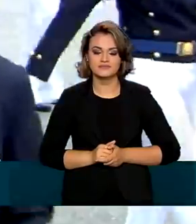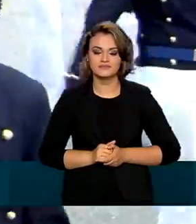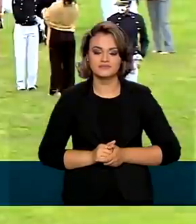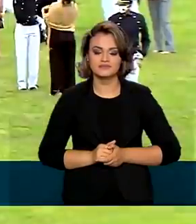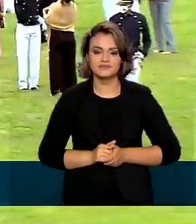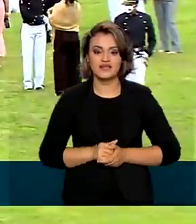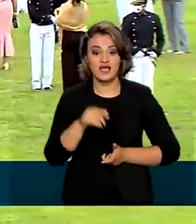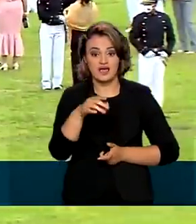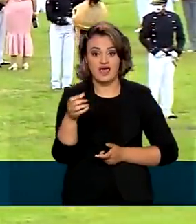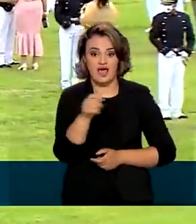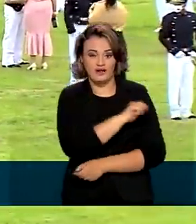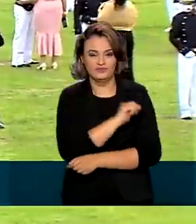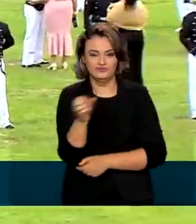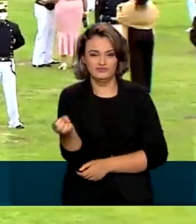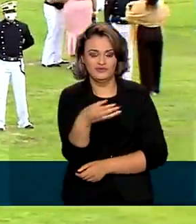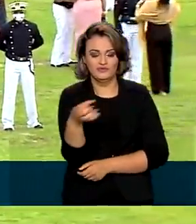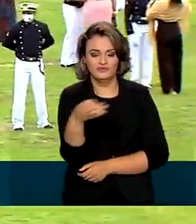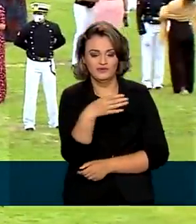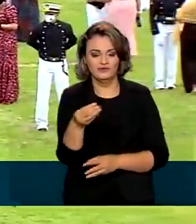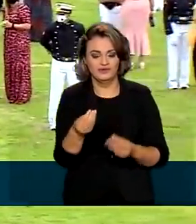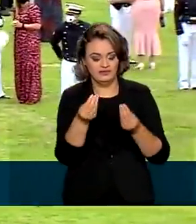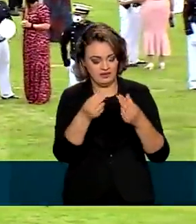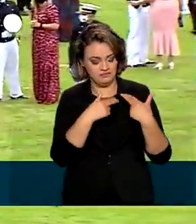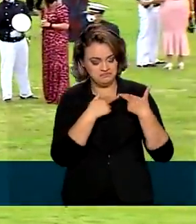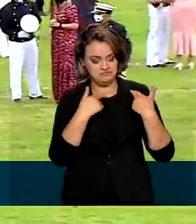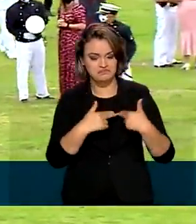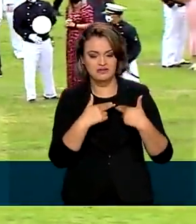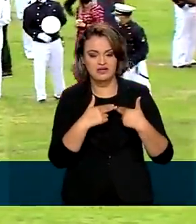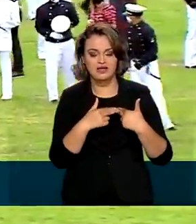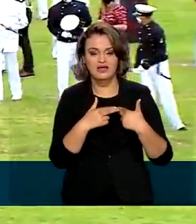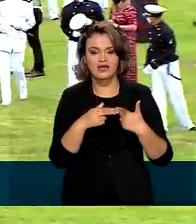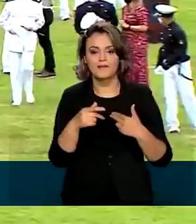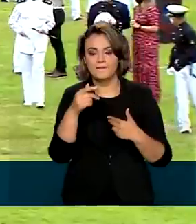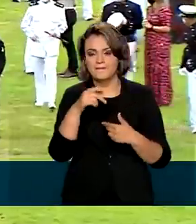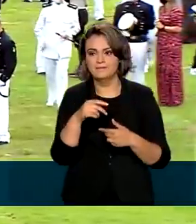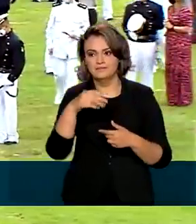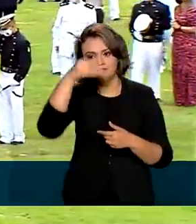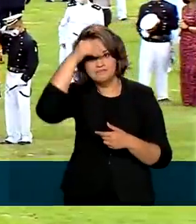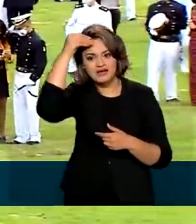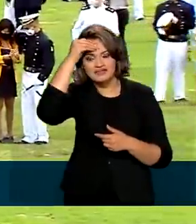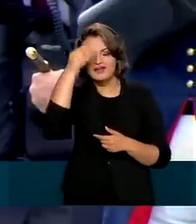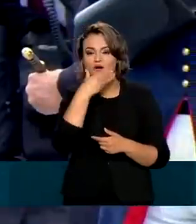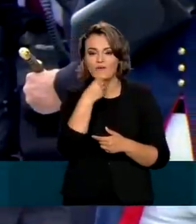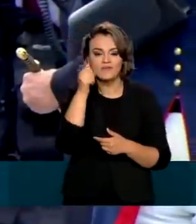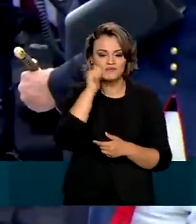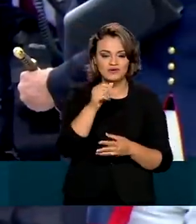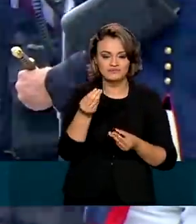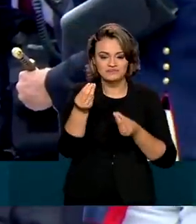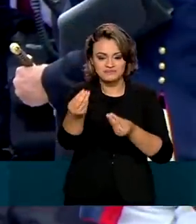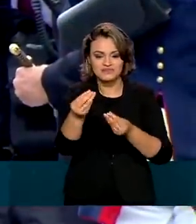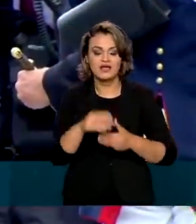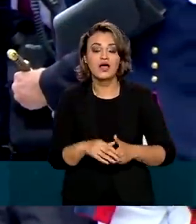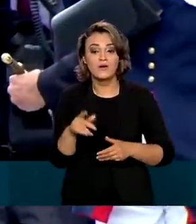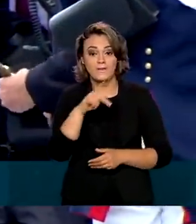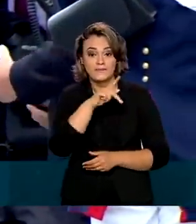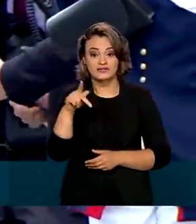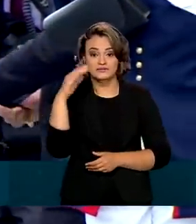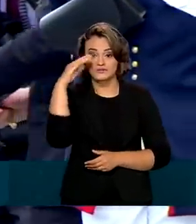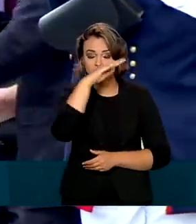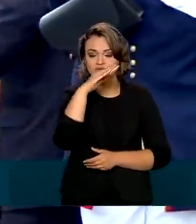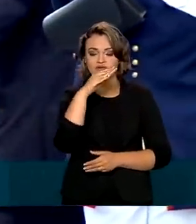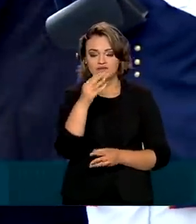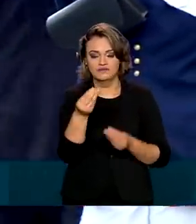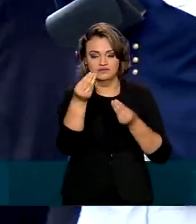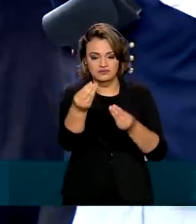Os novos aspirantes receberam o espadim das mãos de seus padrinhos e madrinhas. O presidente Jair Bolsonaro